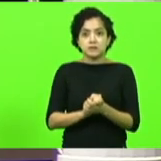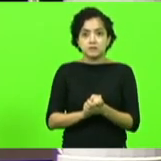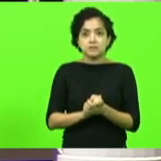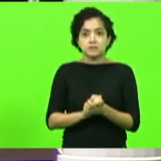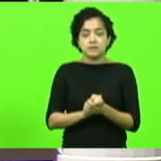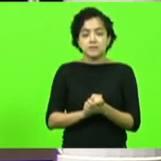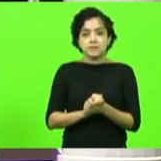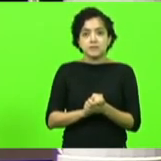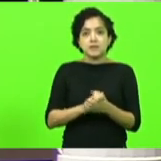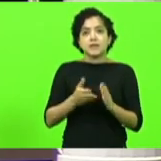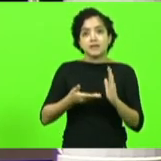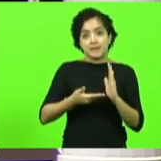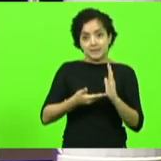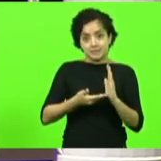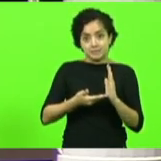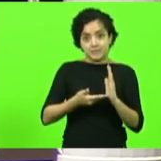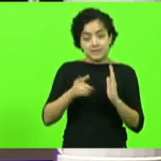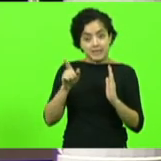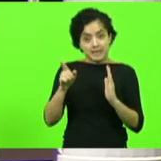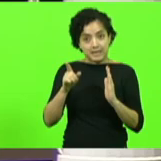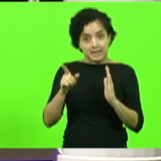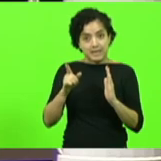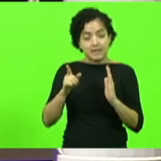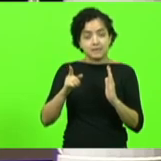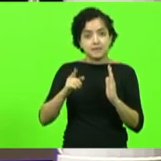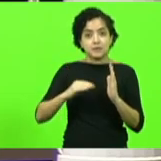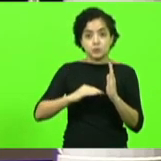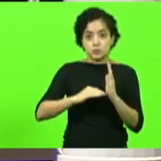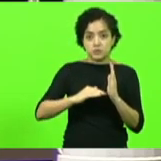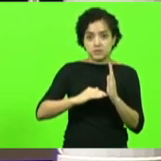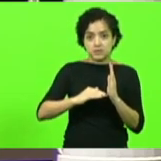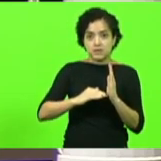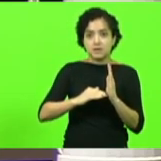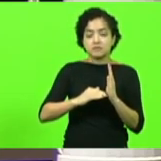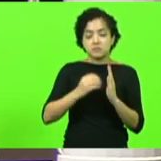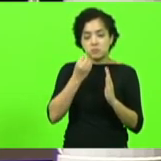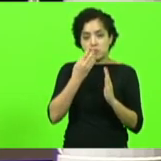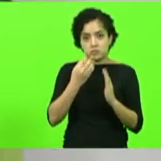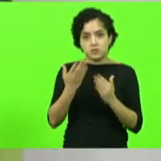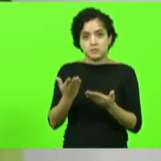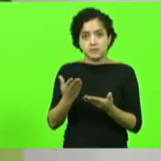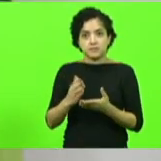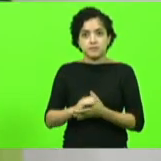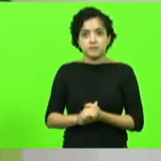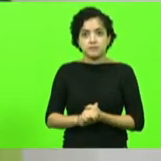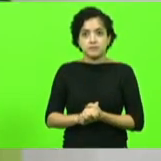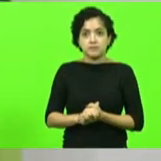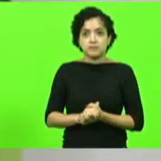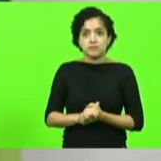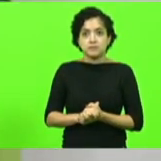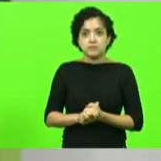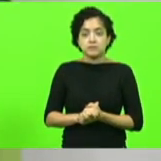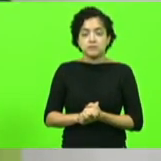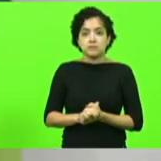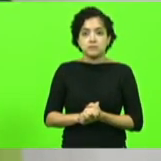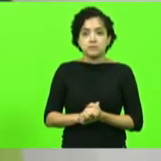fazer muito bem aos catarinenses não tenho dúvida disso bom